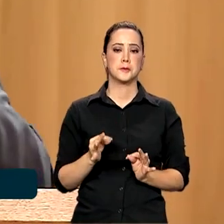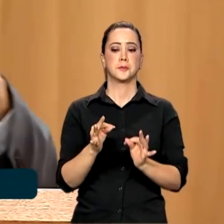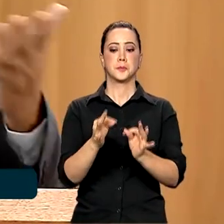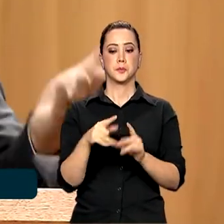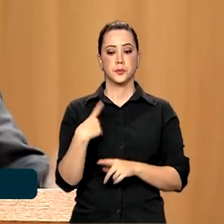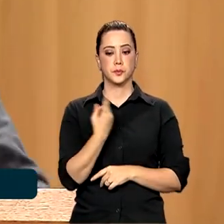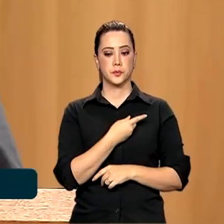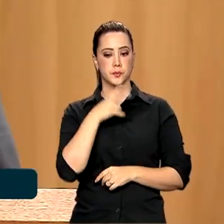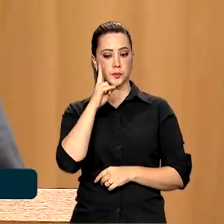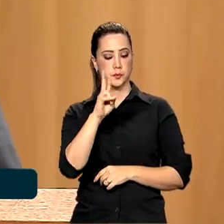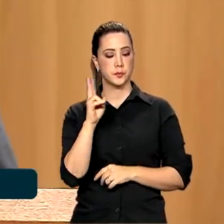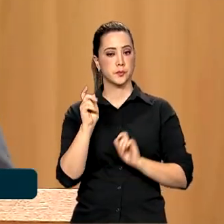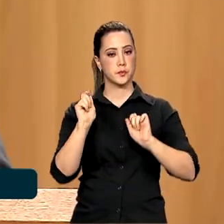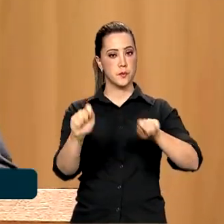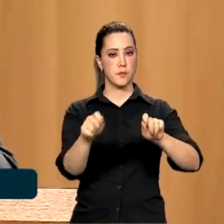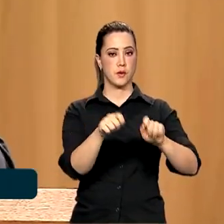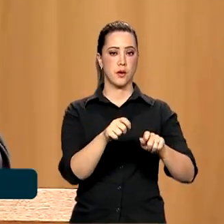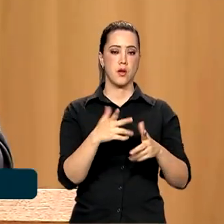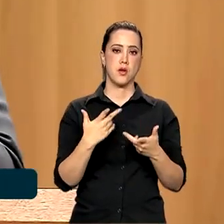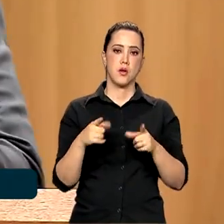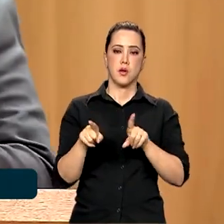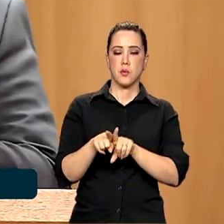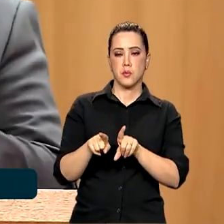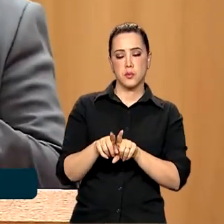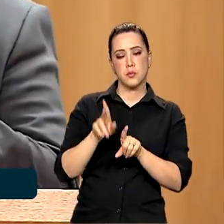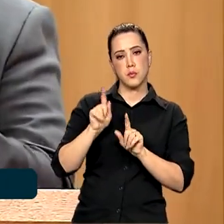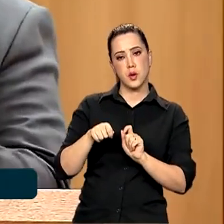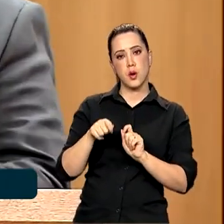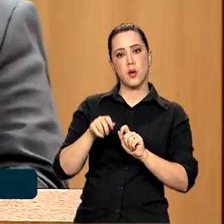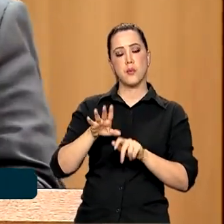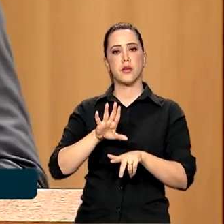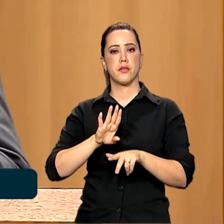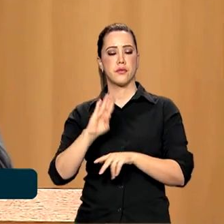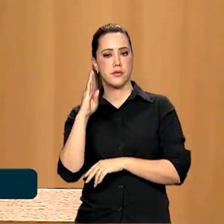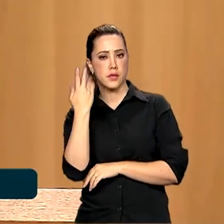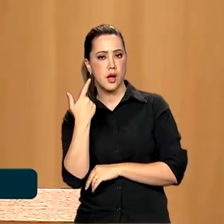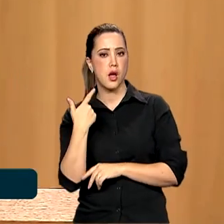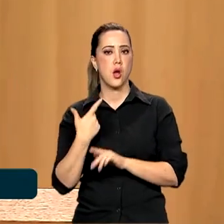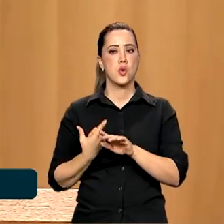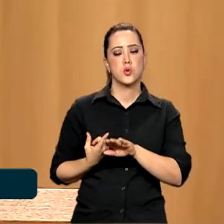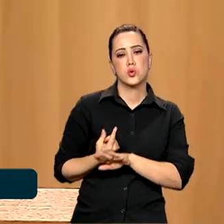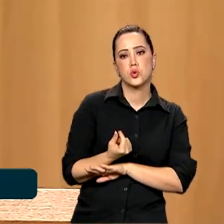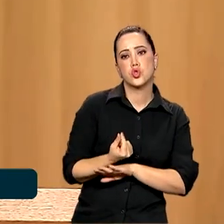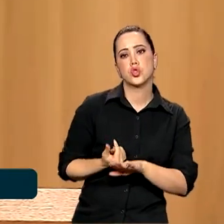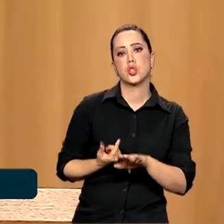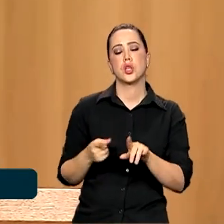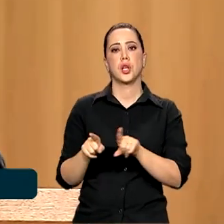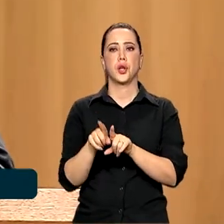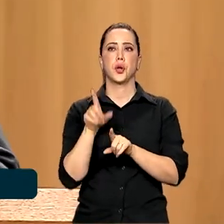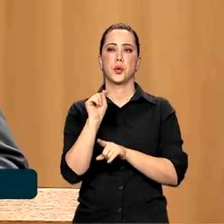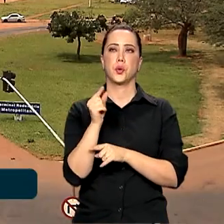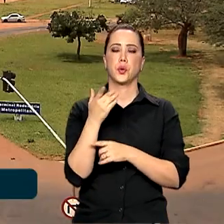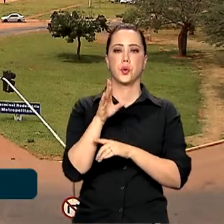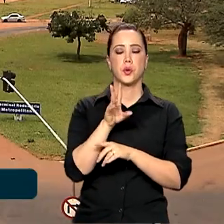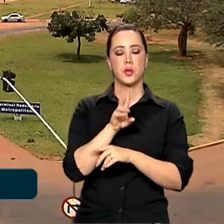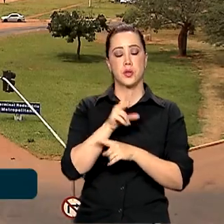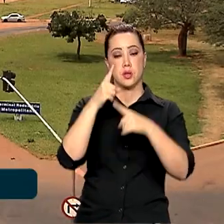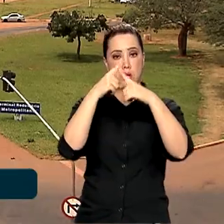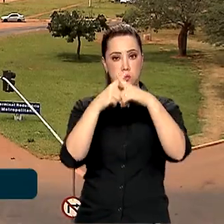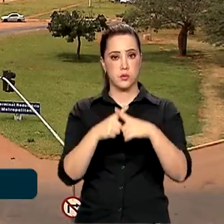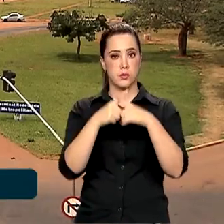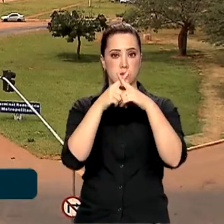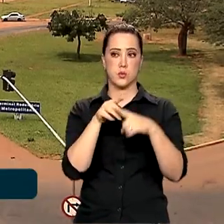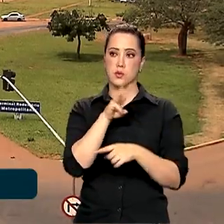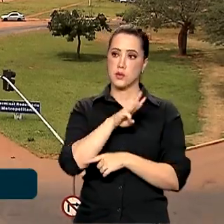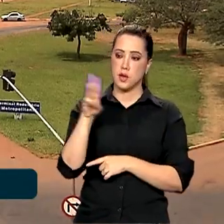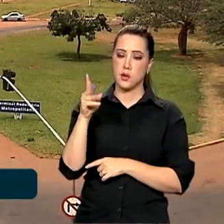notadamente, modalidade de fraude envolvendo criptomoedas, aportas online, entre outros. Nos 20 anos